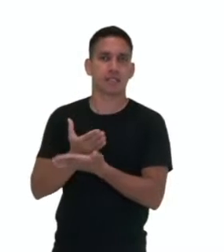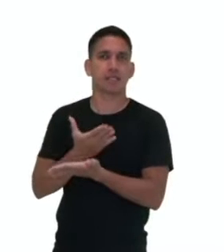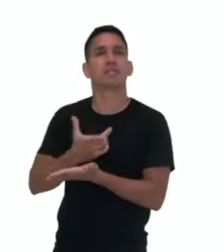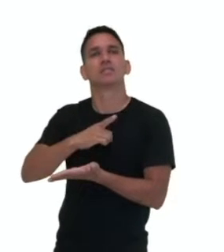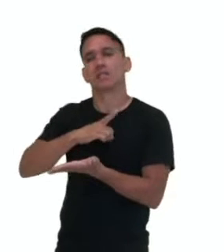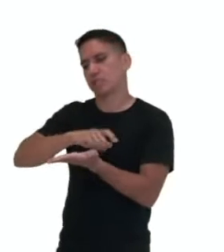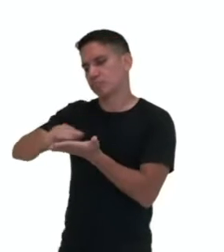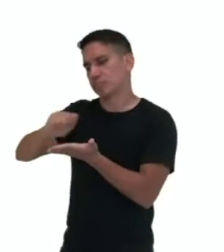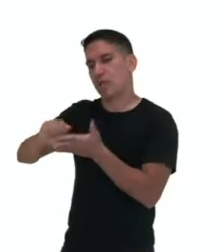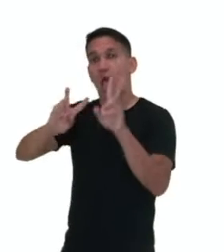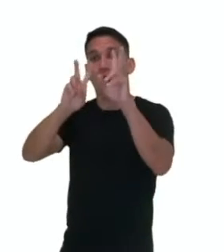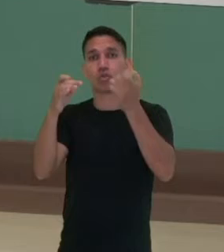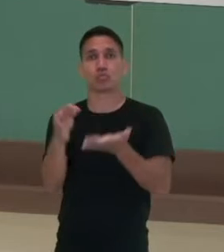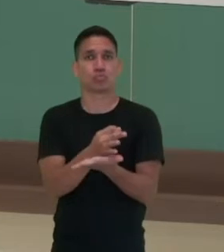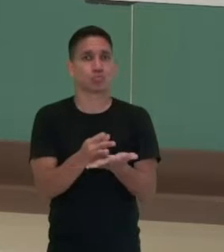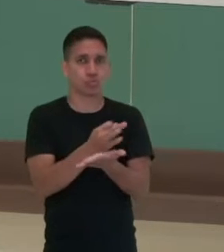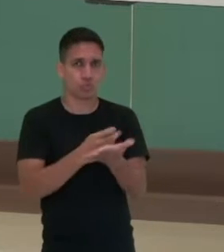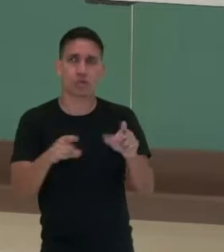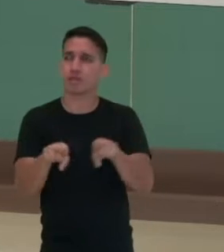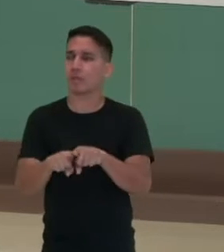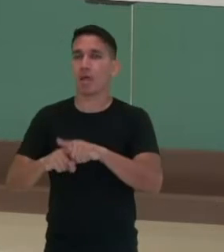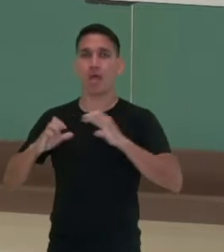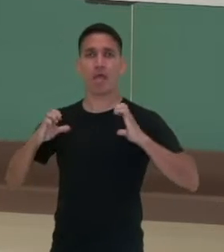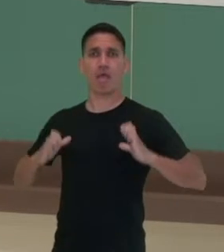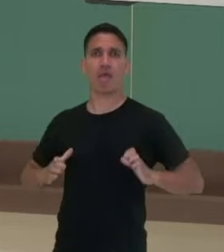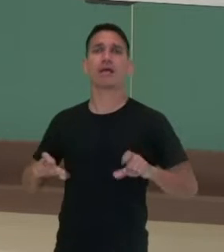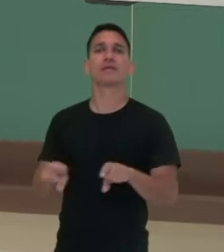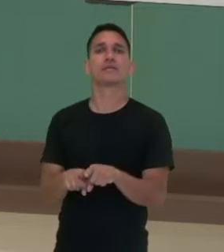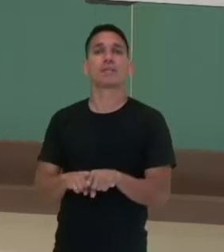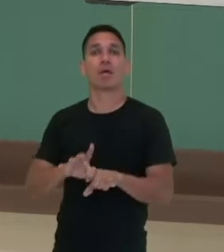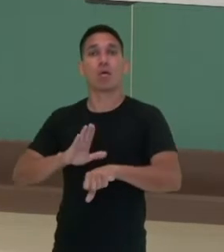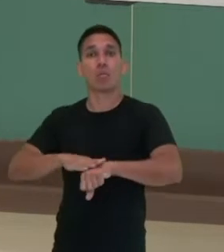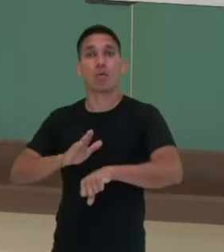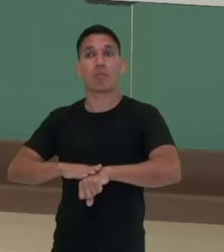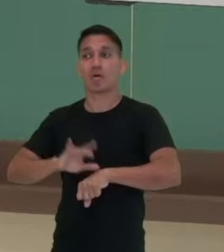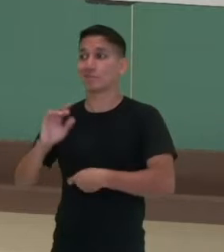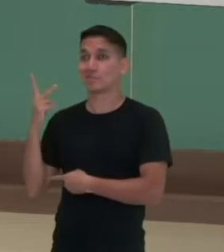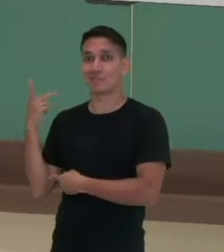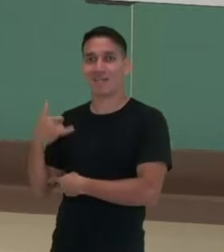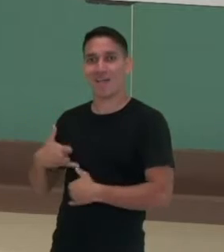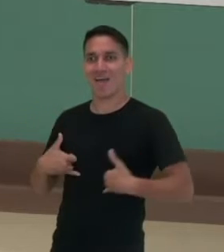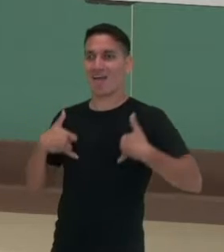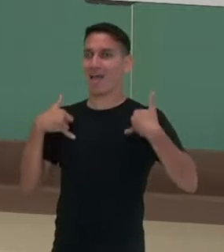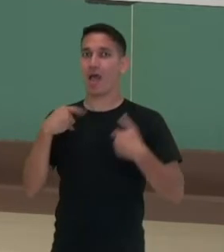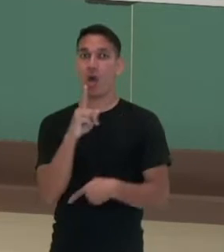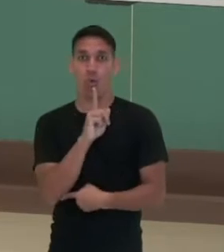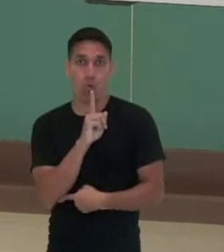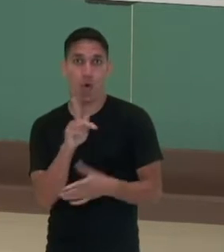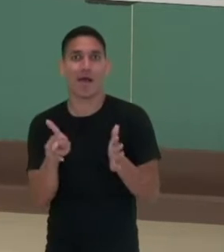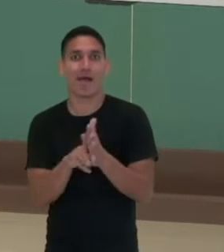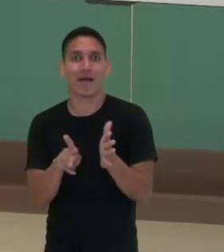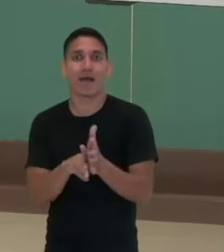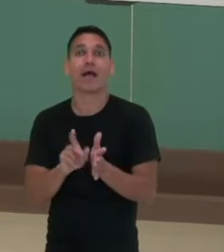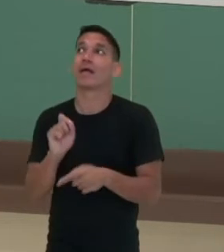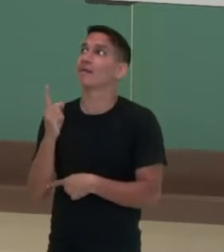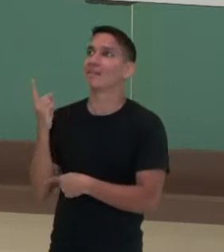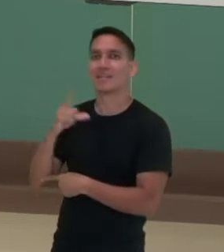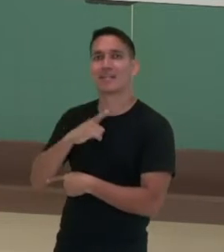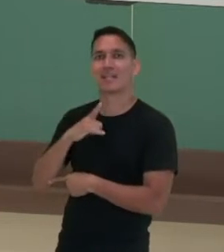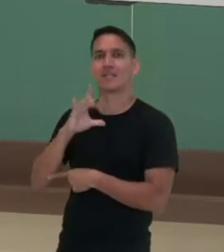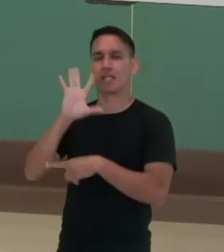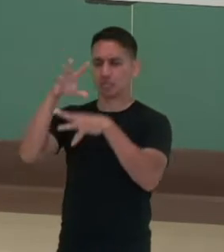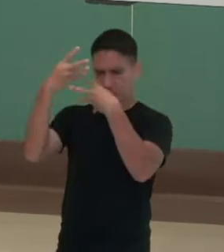livros sobre teologia, ética e na ocasião do seu aniversário, ele recebeu o título de